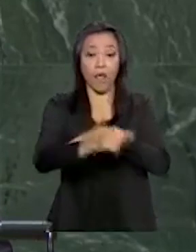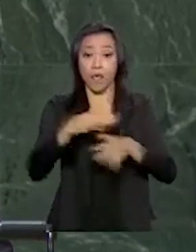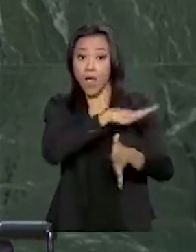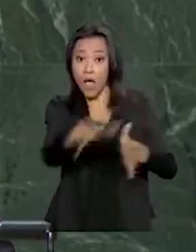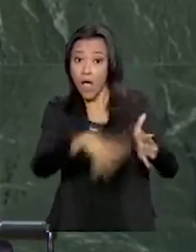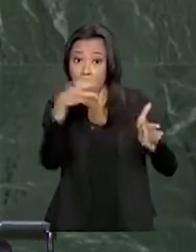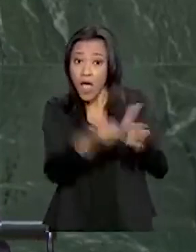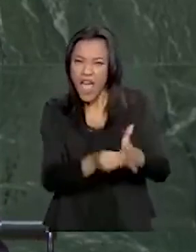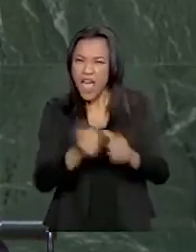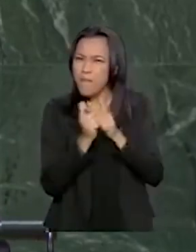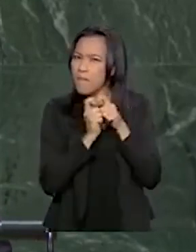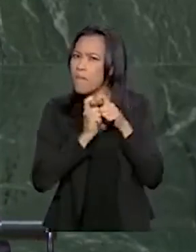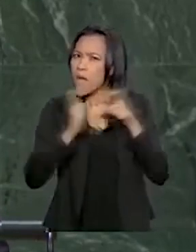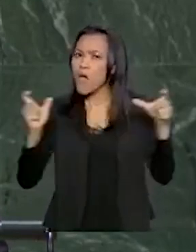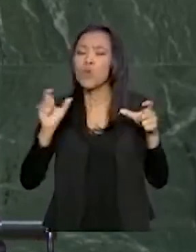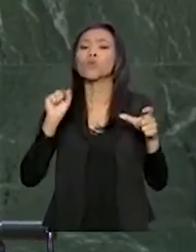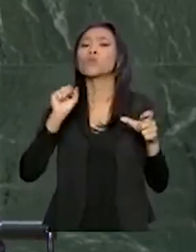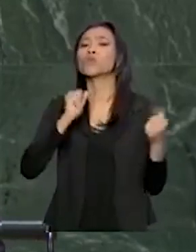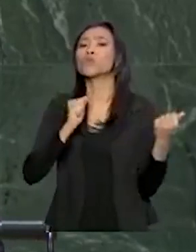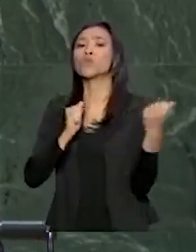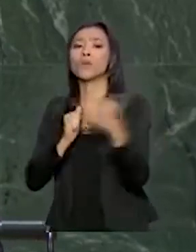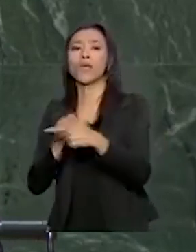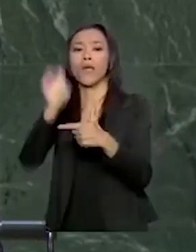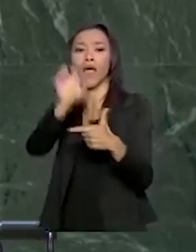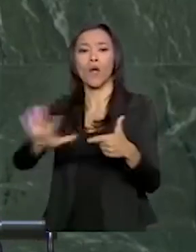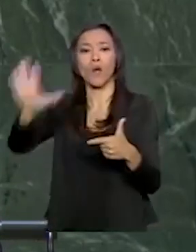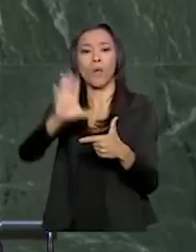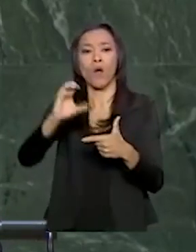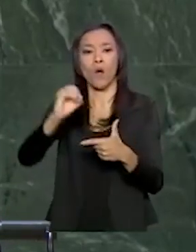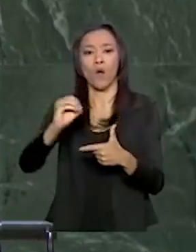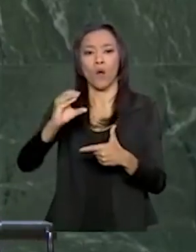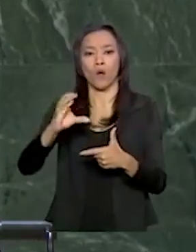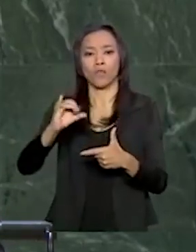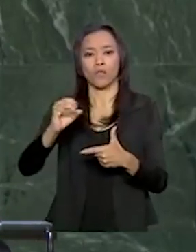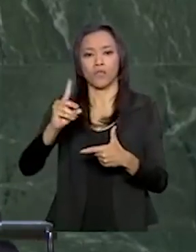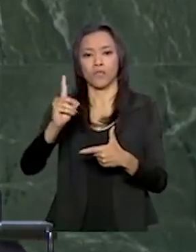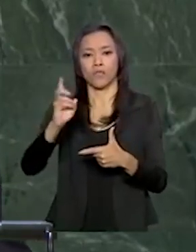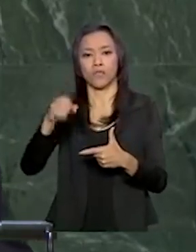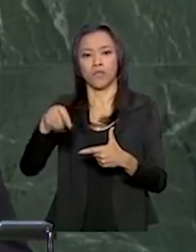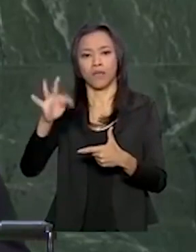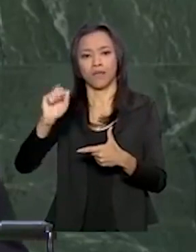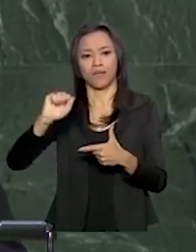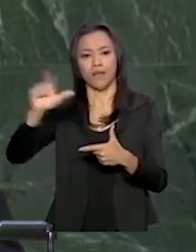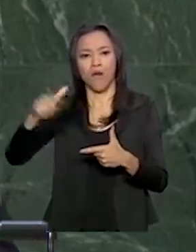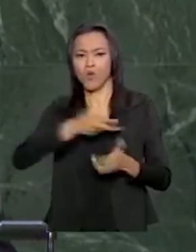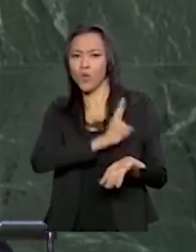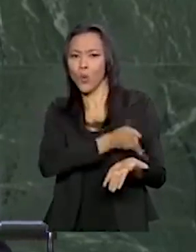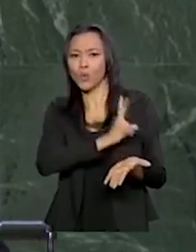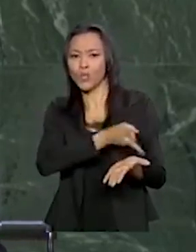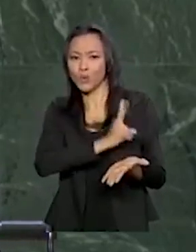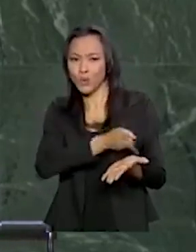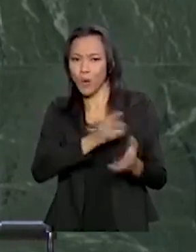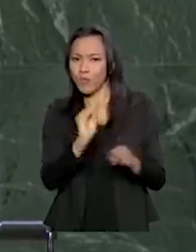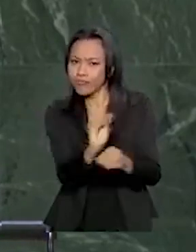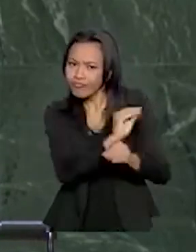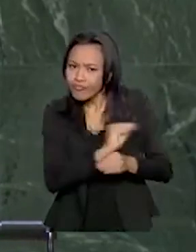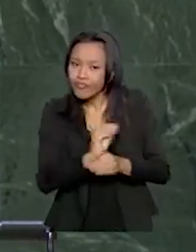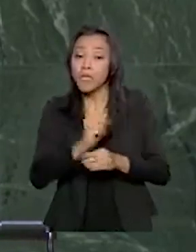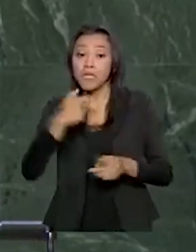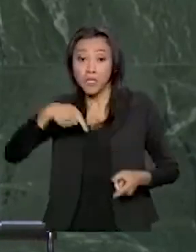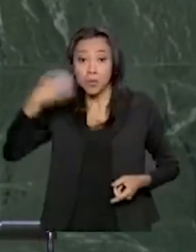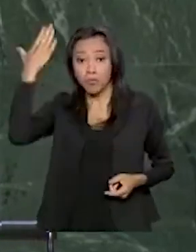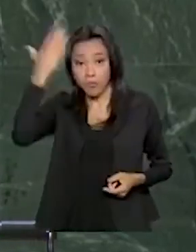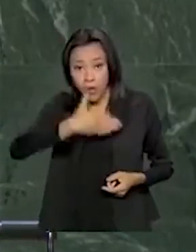toda a Europa Ocidental e permanece praticamente intocada. Prova de que somos